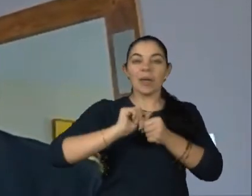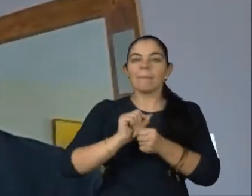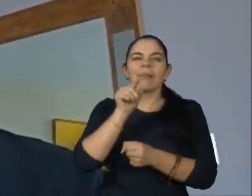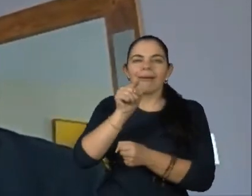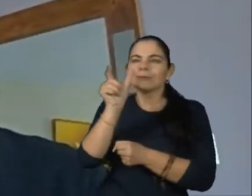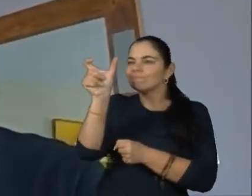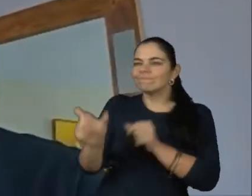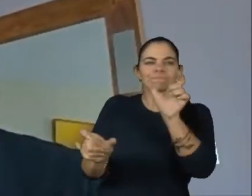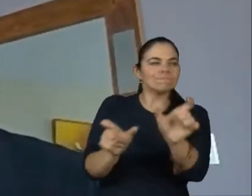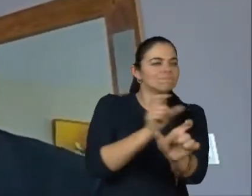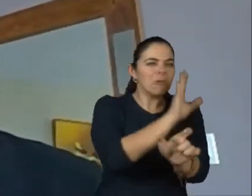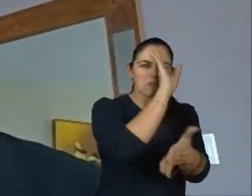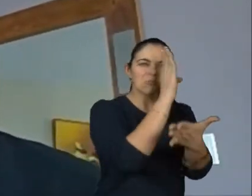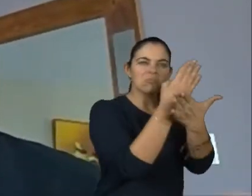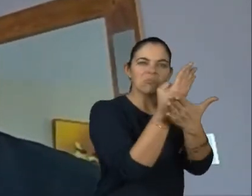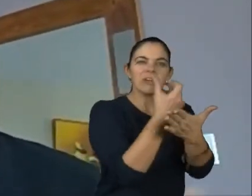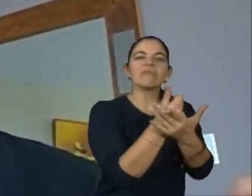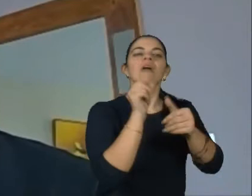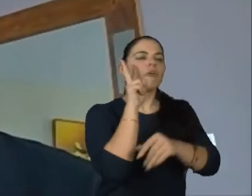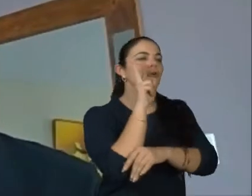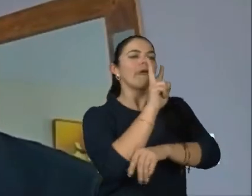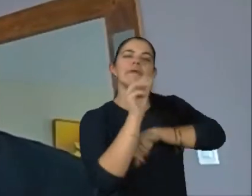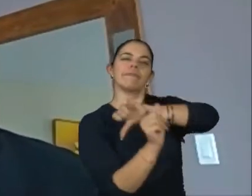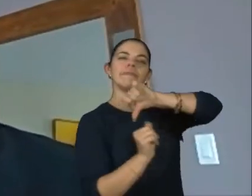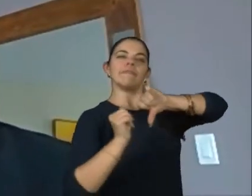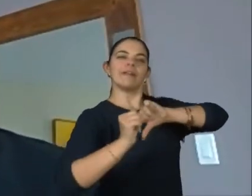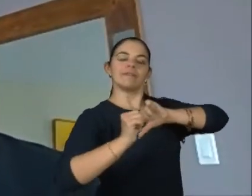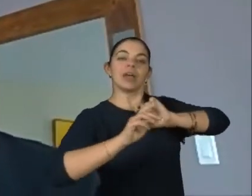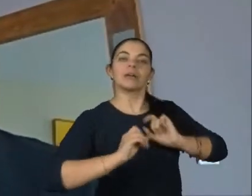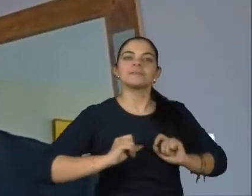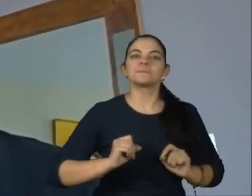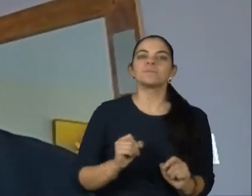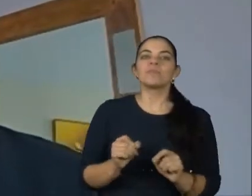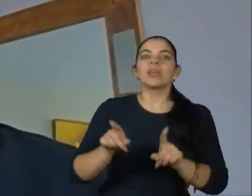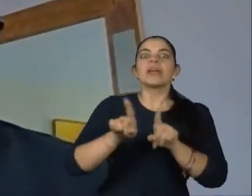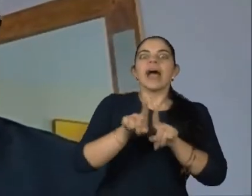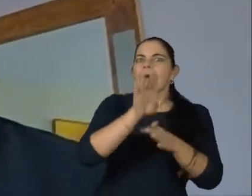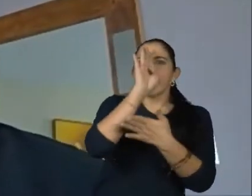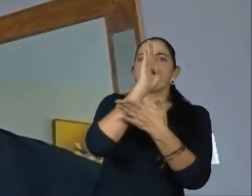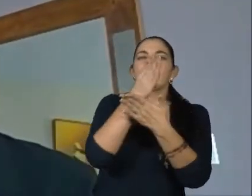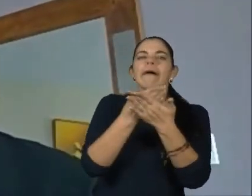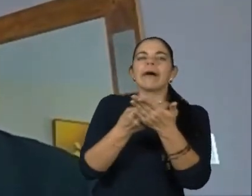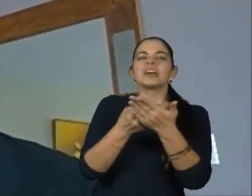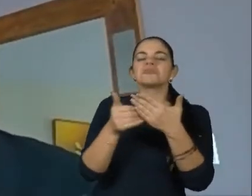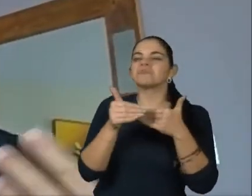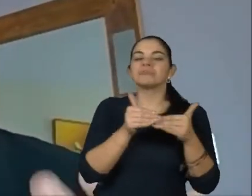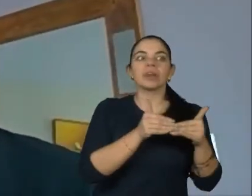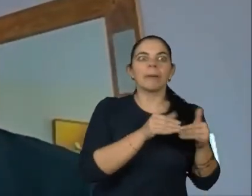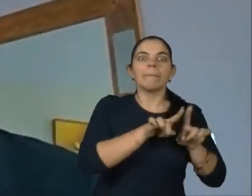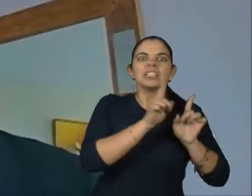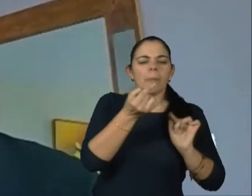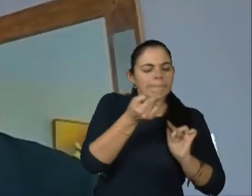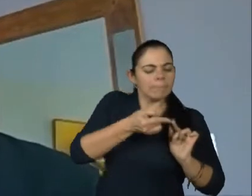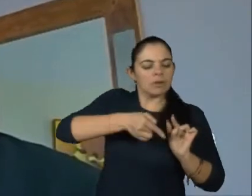crenças, né? E para os seus filhos e filhas, seja lá que idade tem. Para as suas crenças, seja lá qual for. Mas provocar,